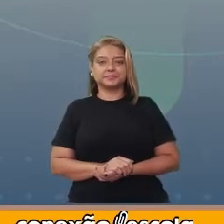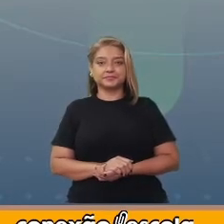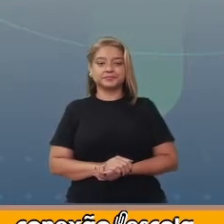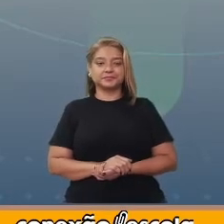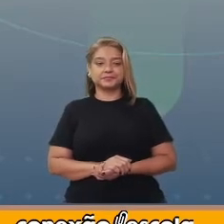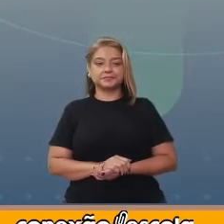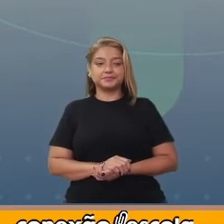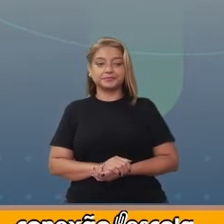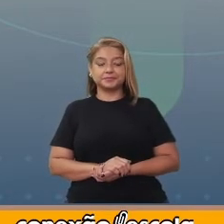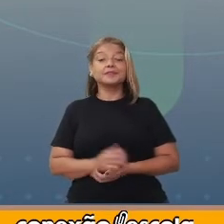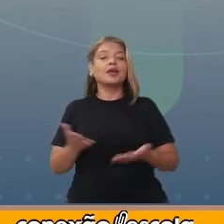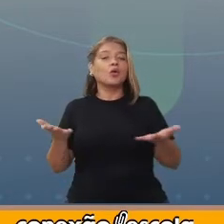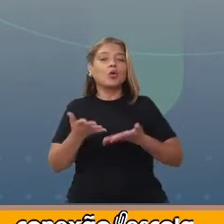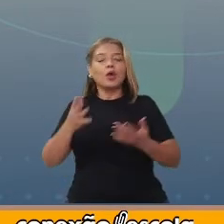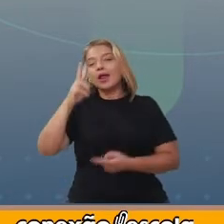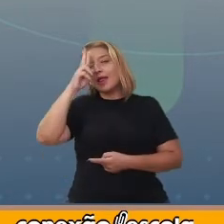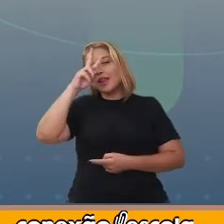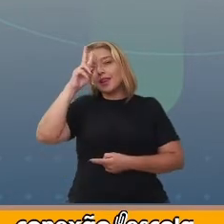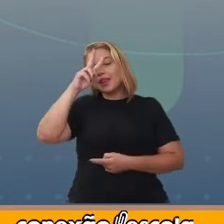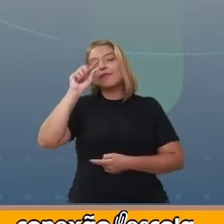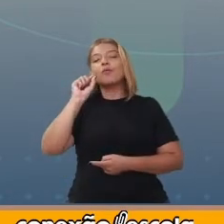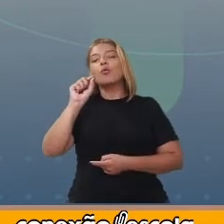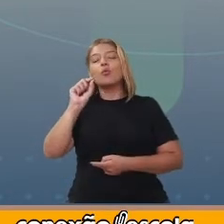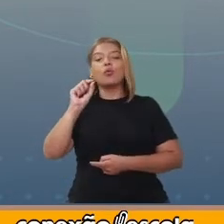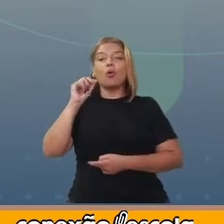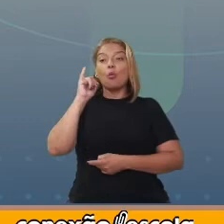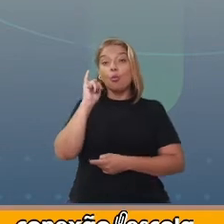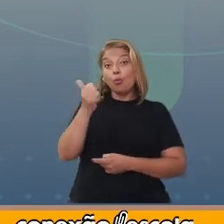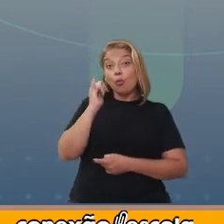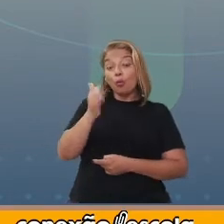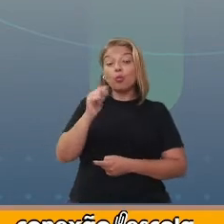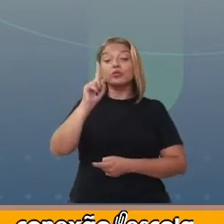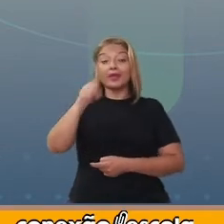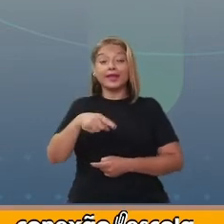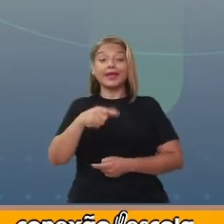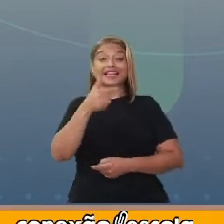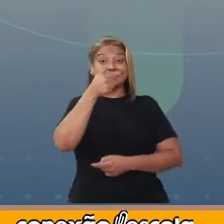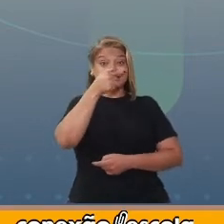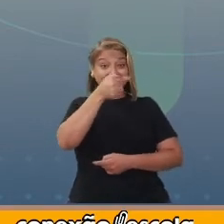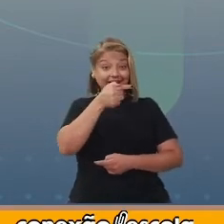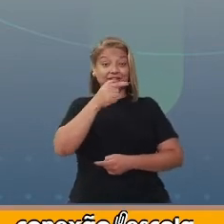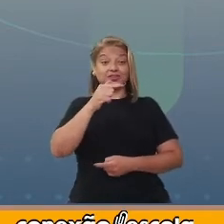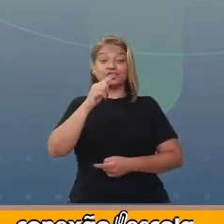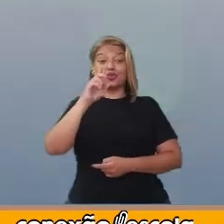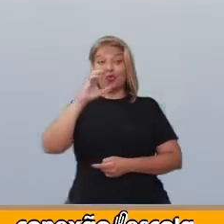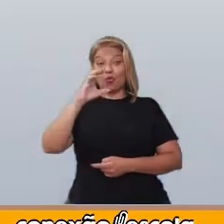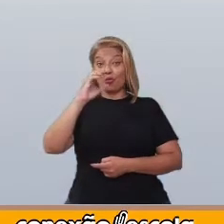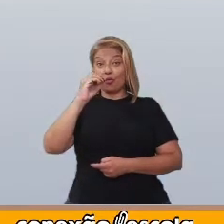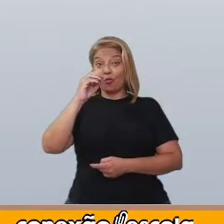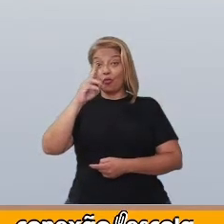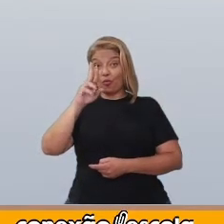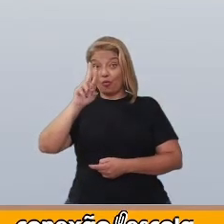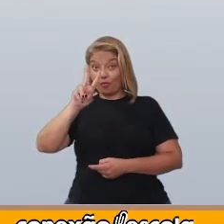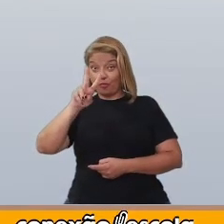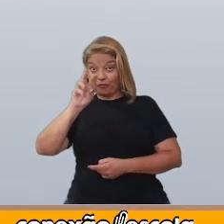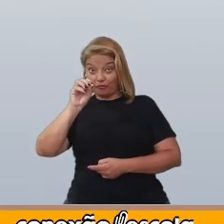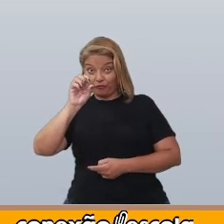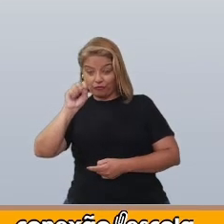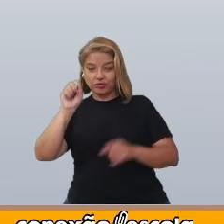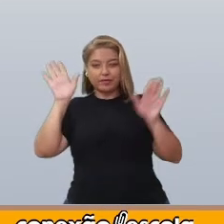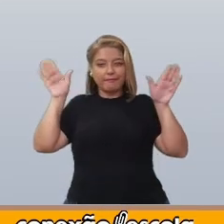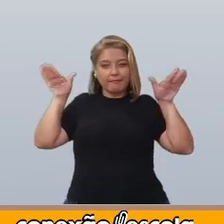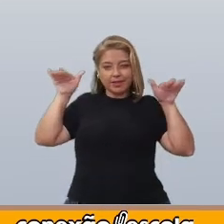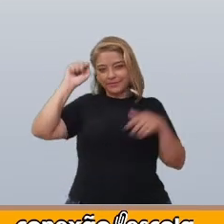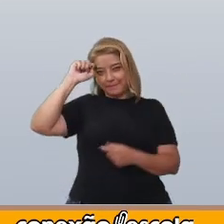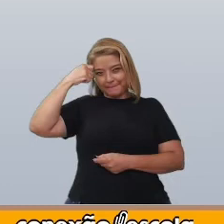Vamos relembrar o conto Os Sete Corros. Vamos lá! Inicia o